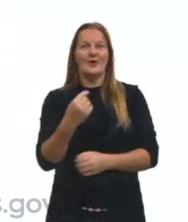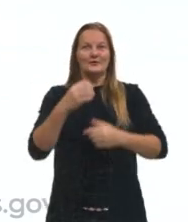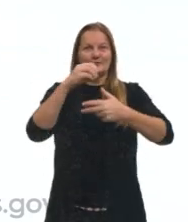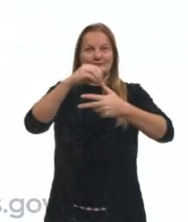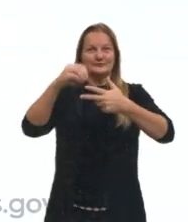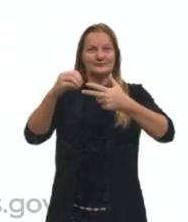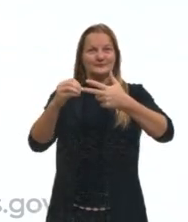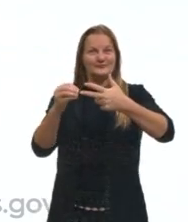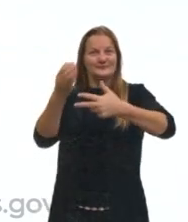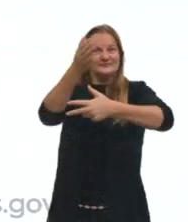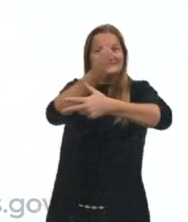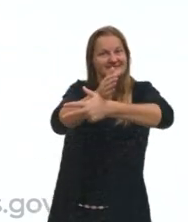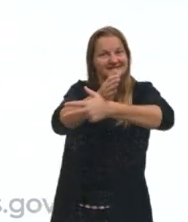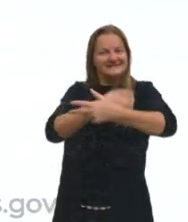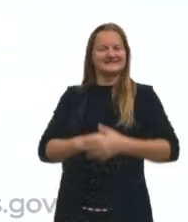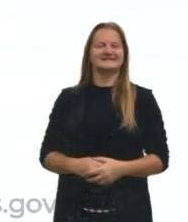-ENEM.